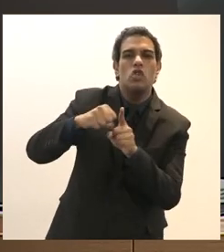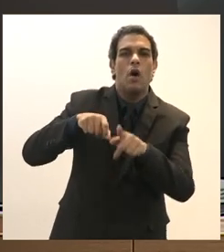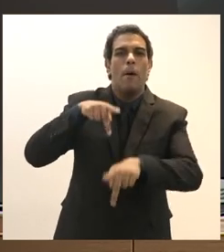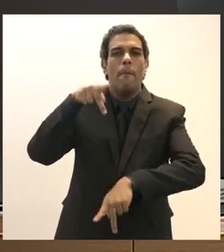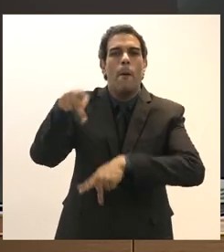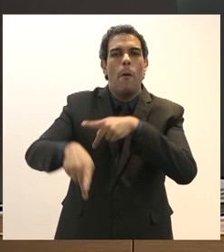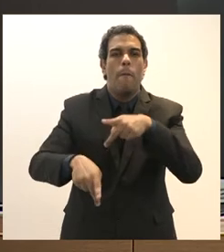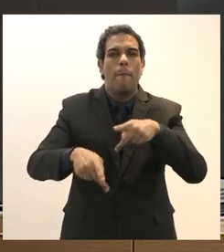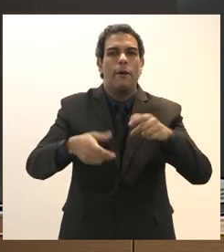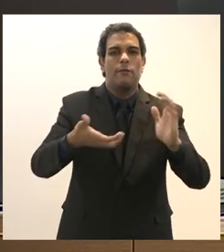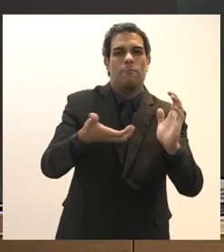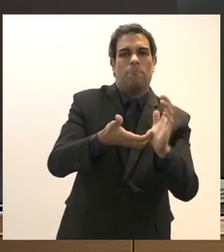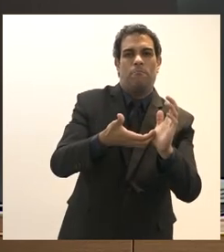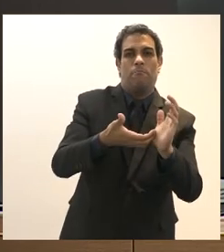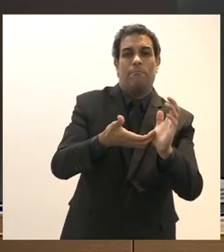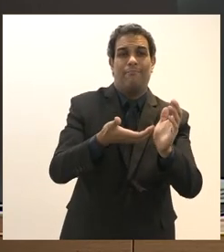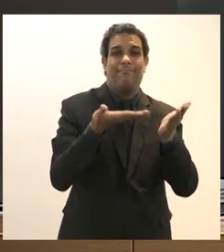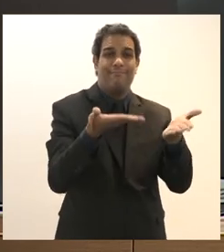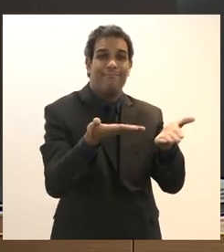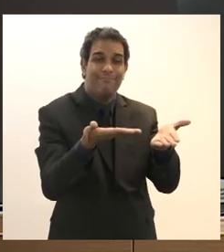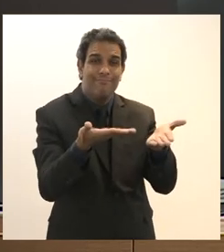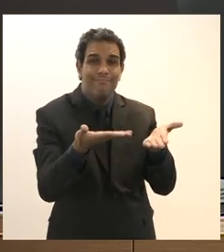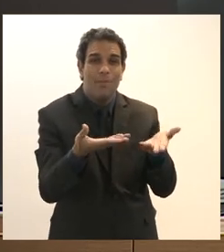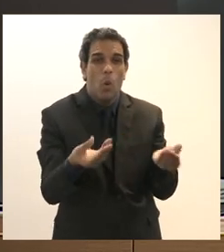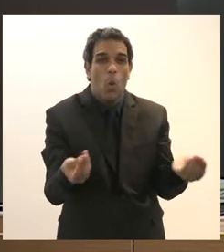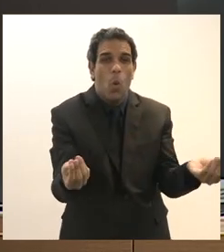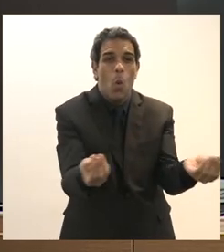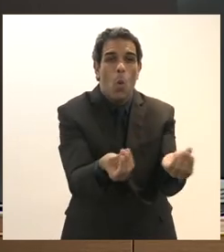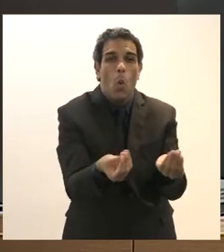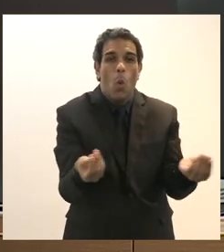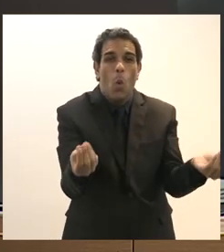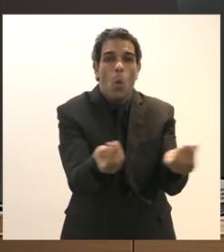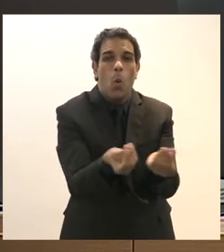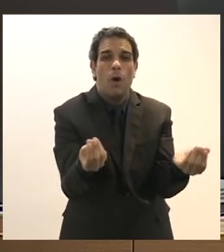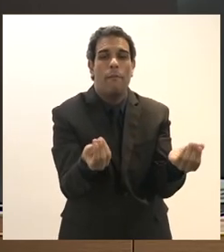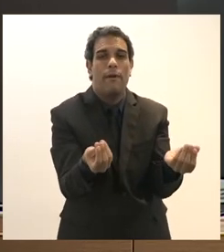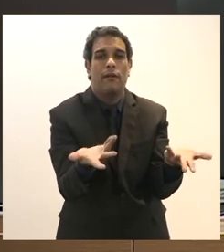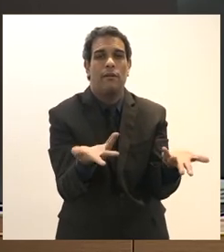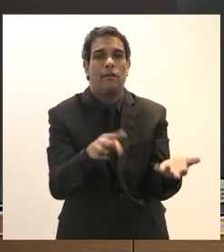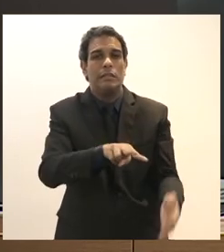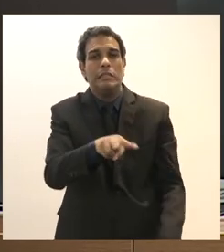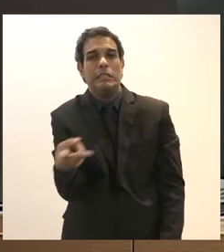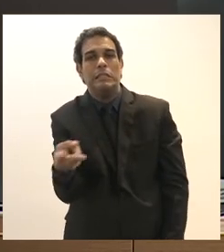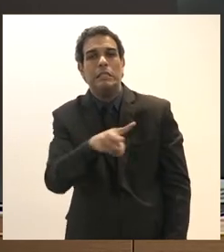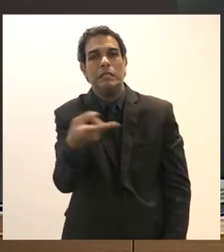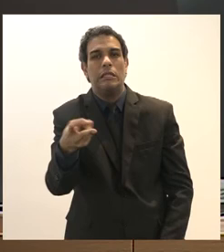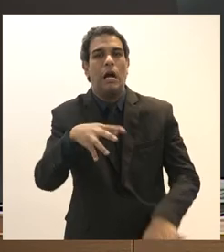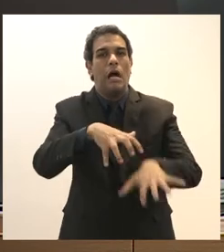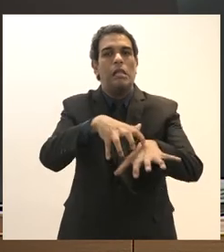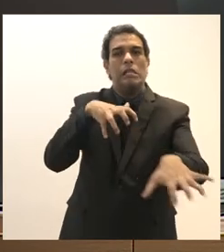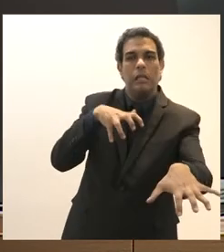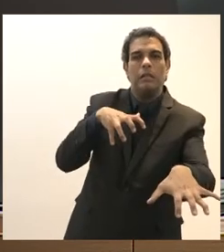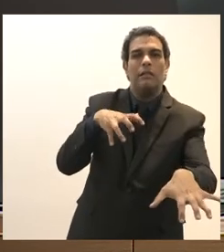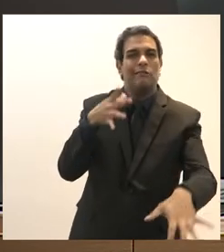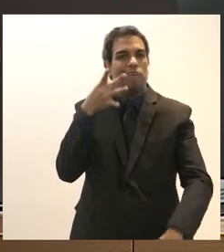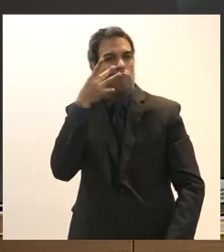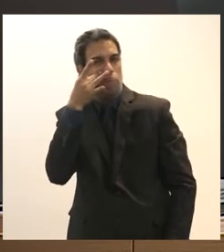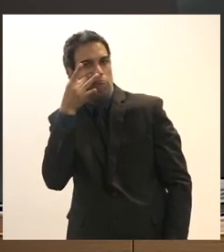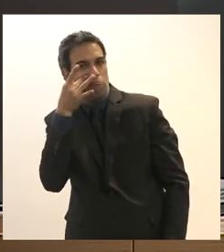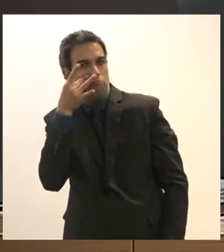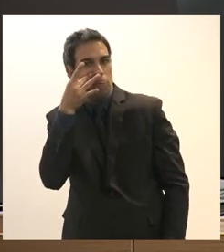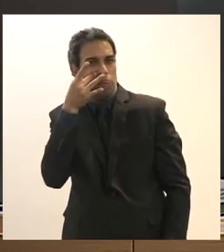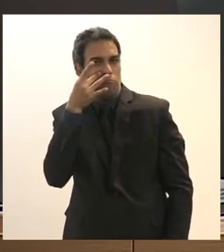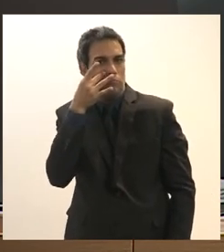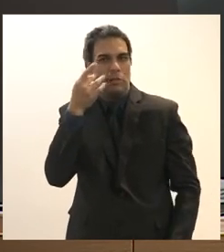próprio Congresso Nacional funcionando de forma híbrida possibilitando a participação não